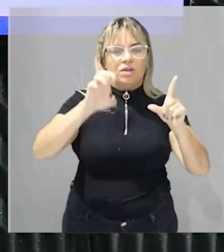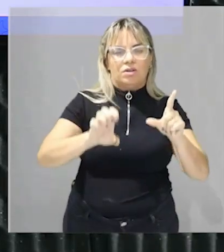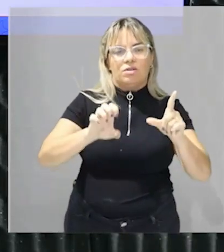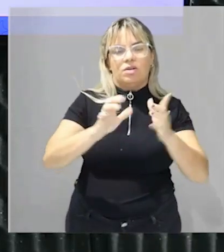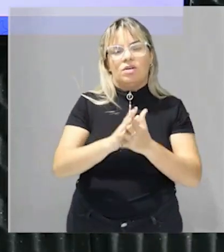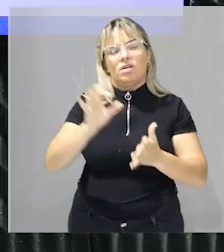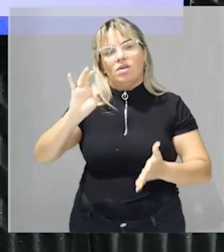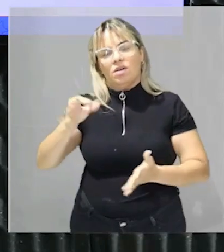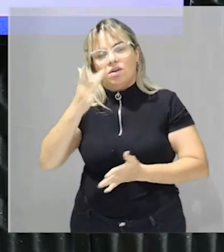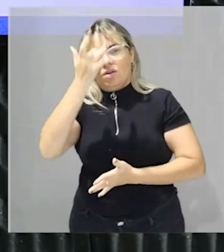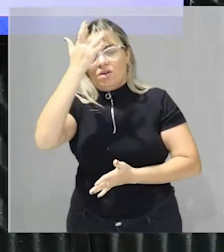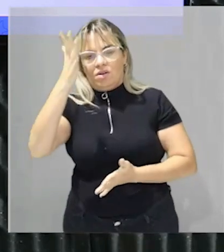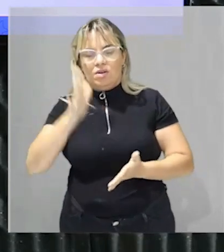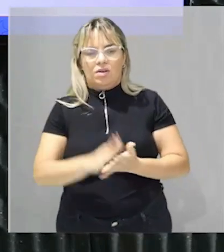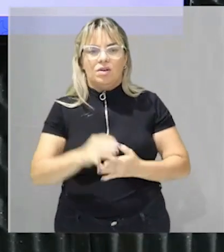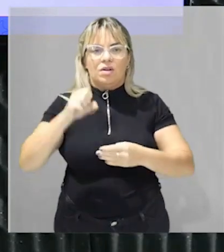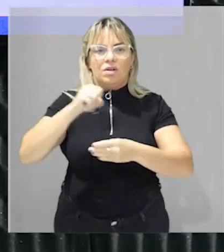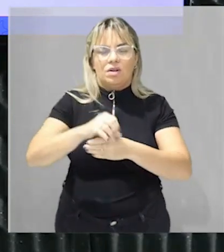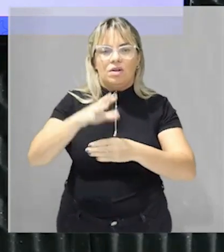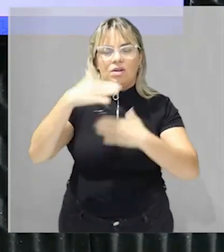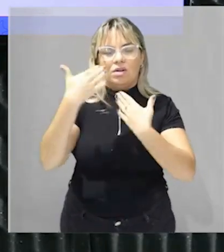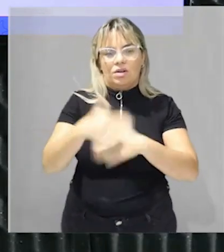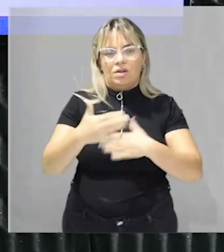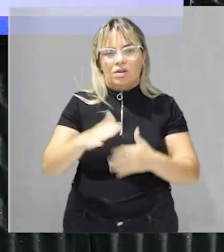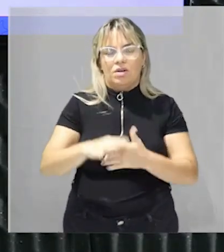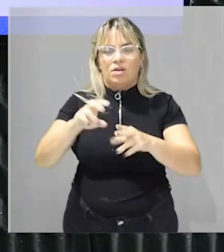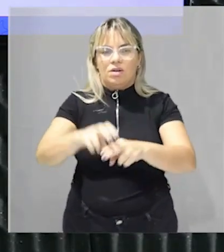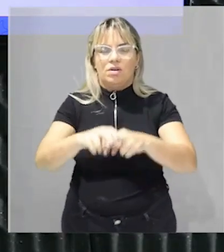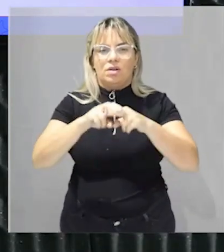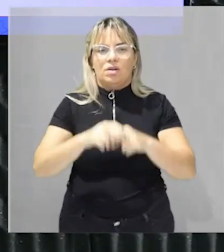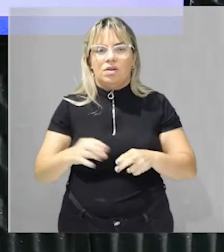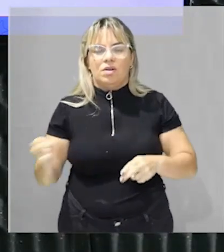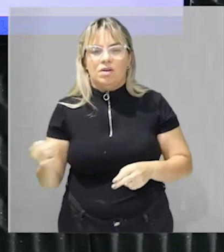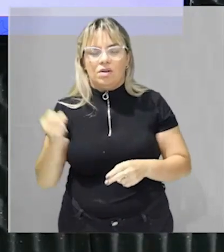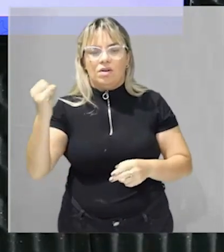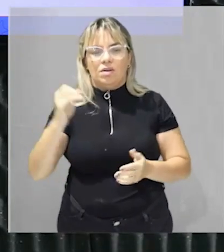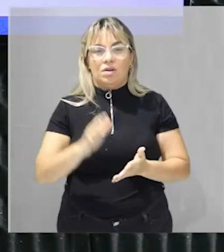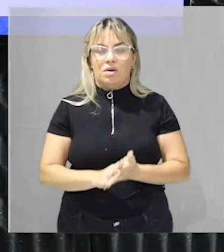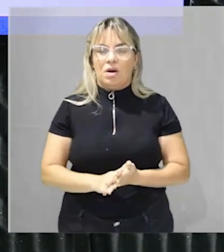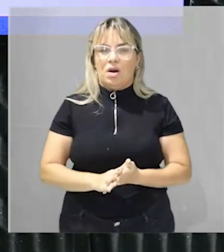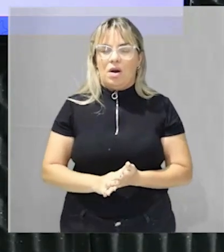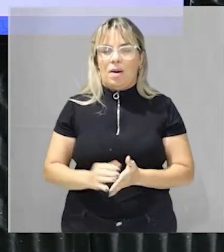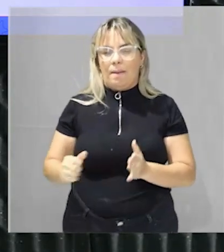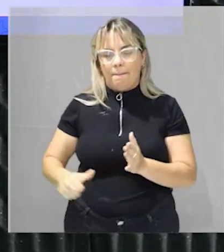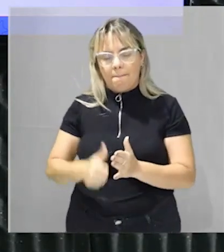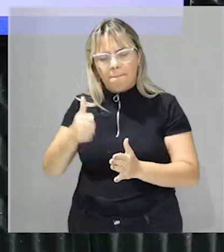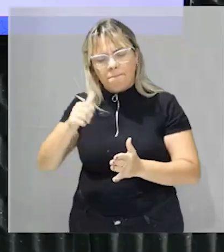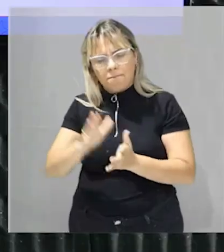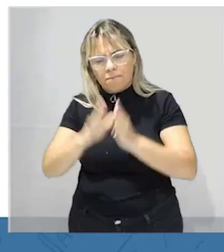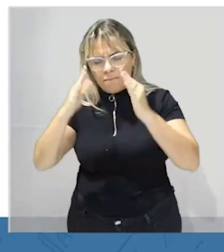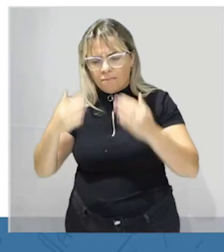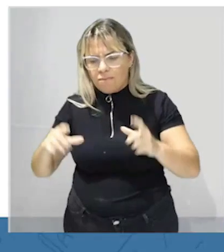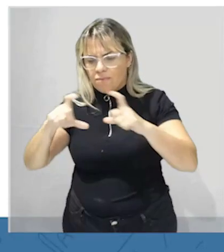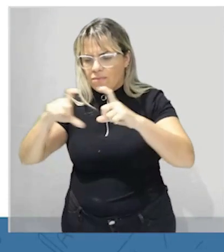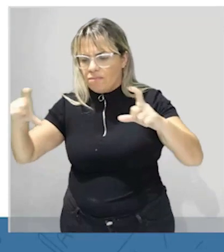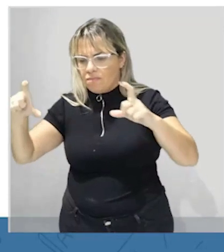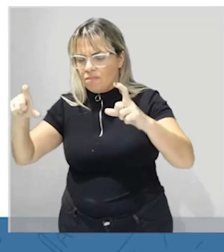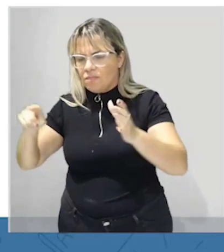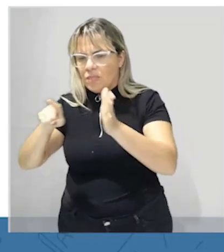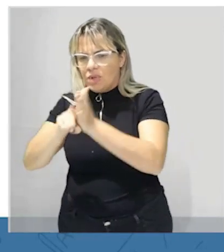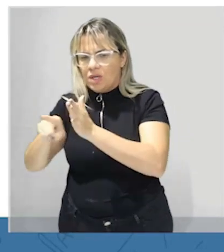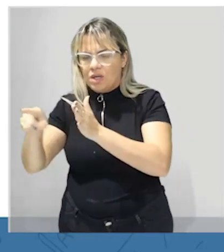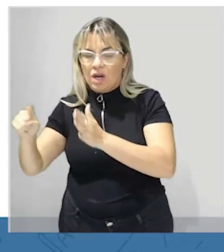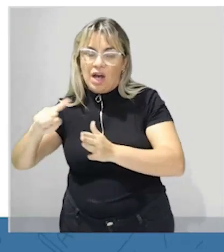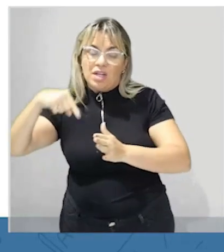fácil fácil fácil dica de prova por isso que é importante essa dica de tu primeiro analisar muitas vezes o comando e depois tu vai pra questão